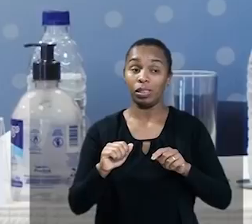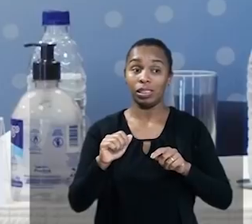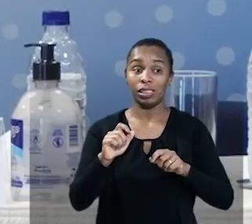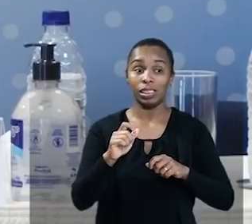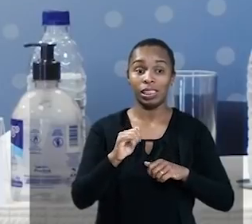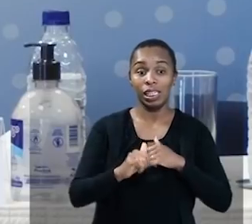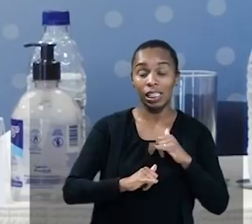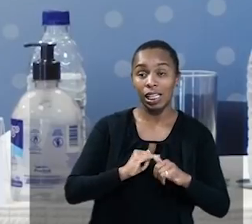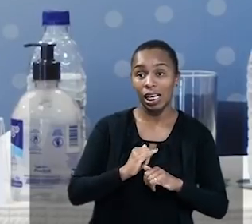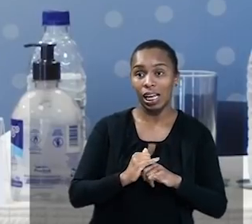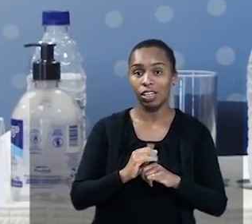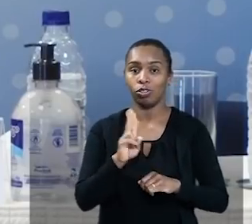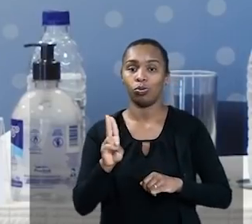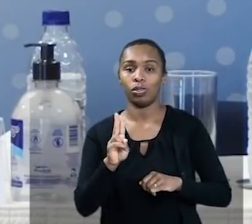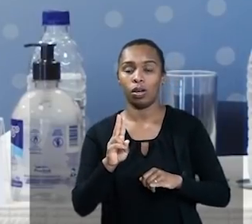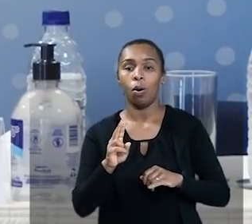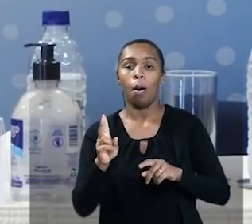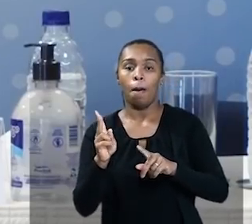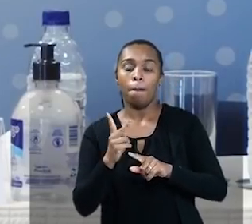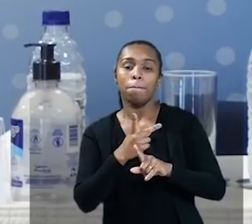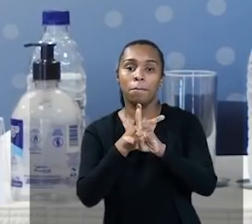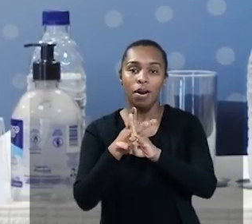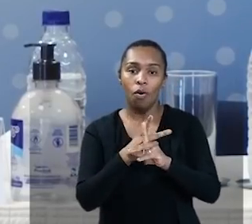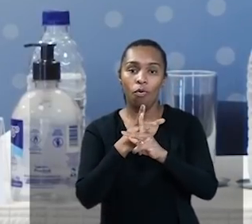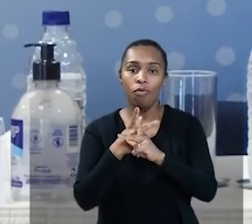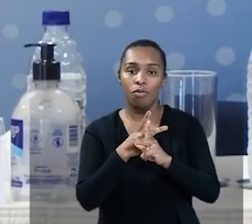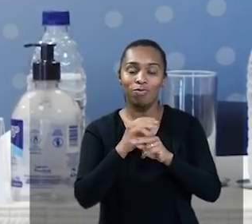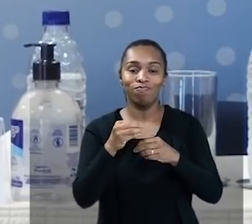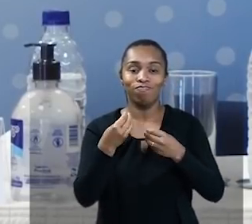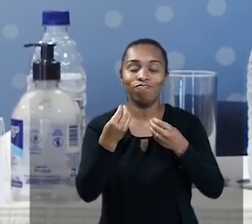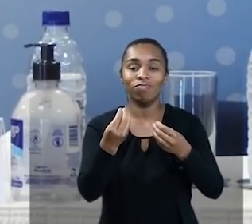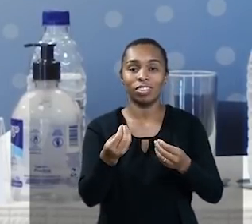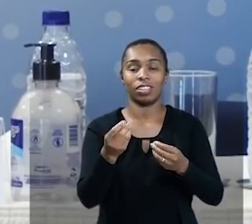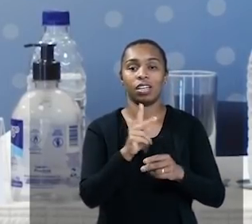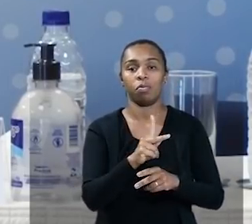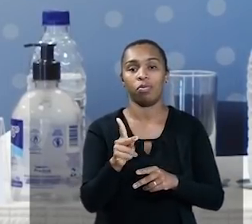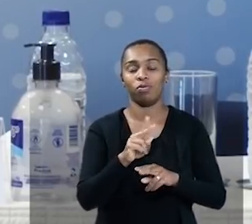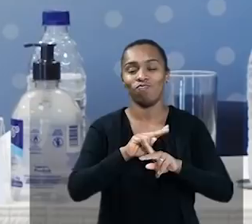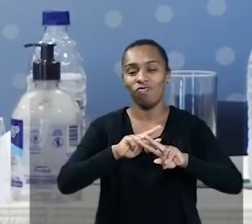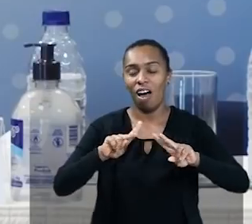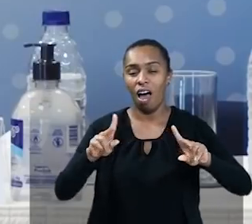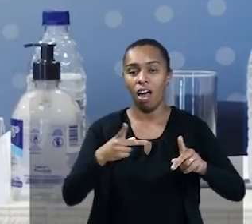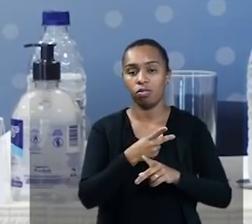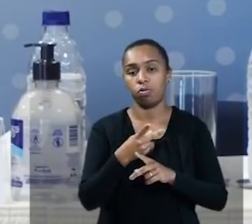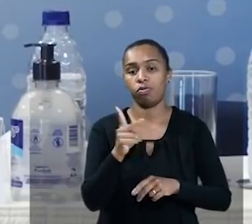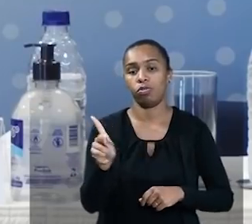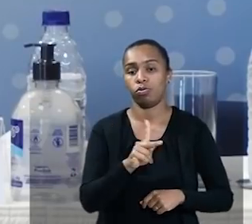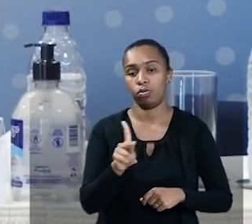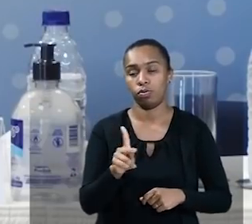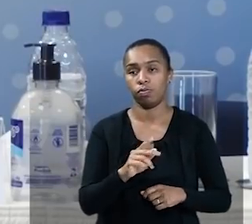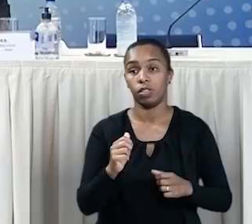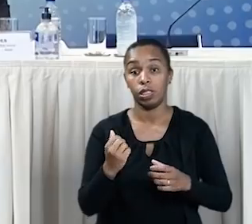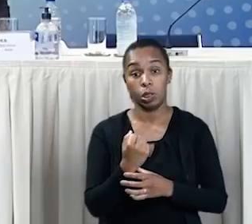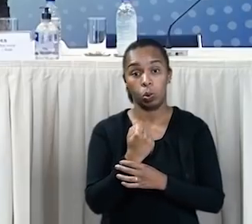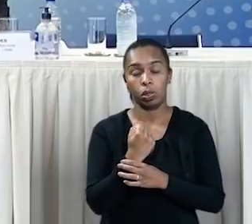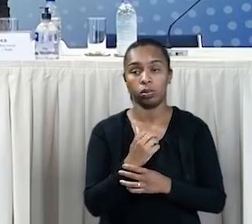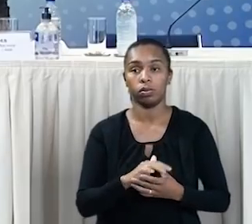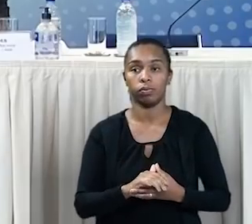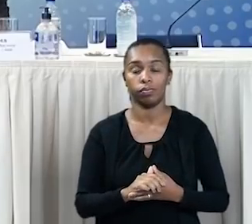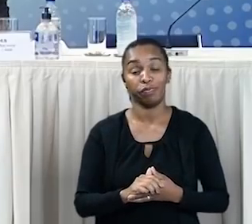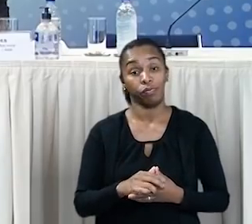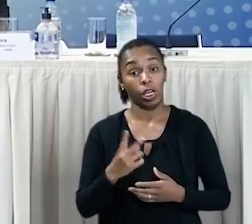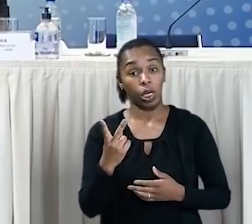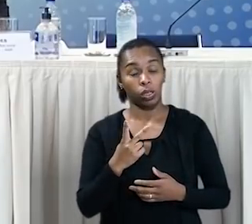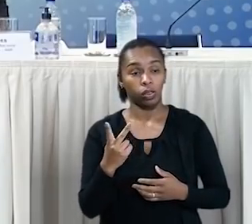usamos para que os vídeos possam ser entregues para milhares de pessoas simultaneamente com qualidade e segurança. Então,